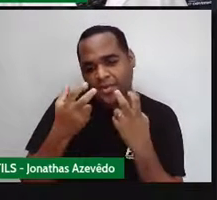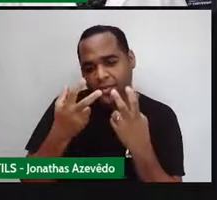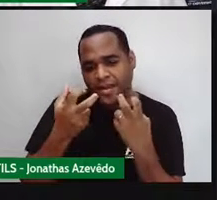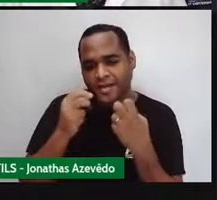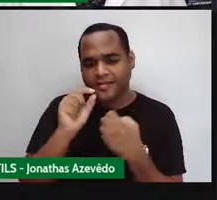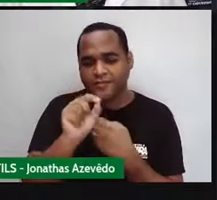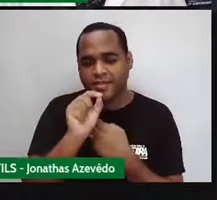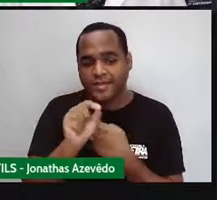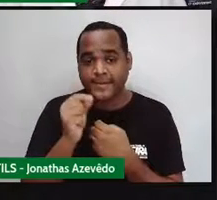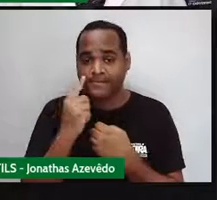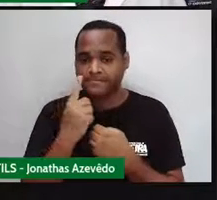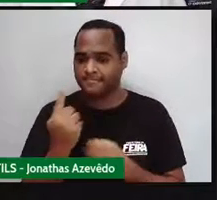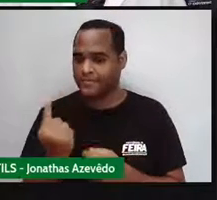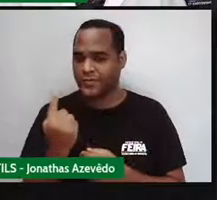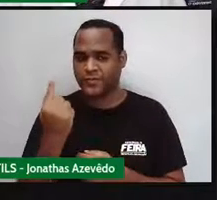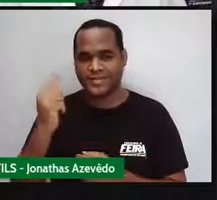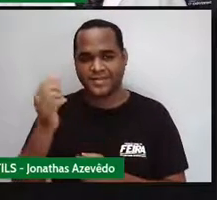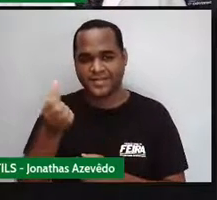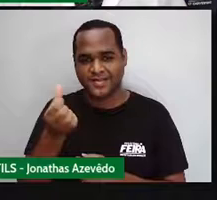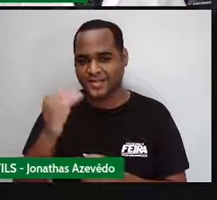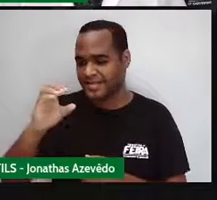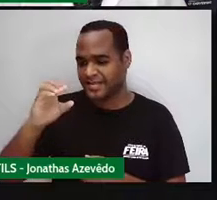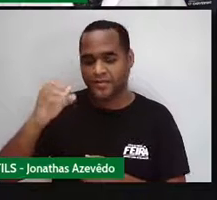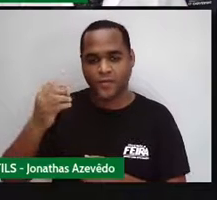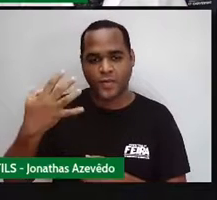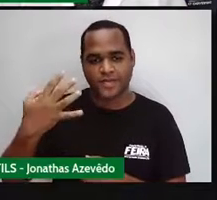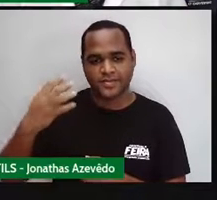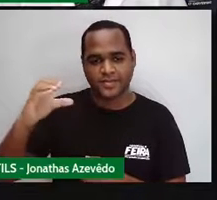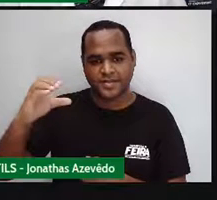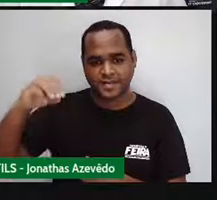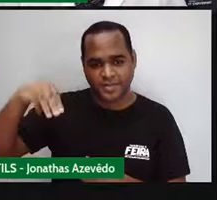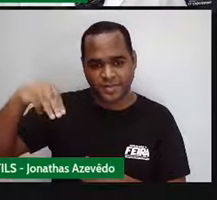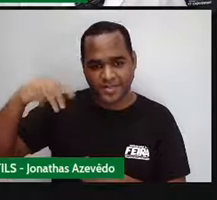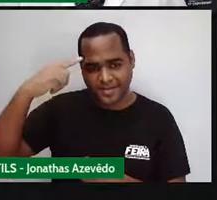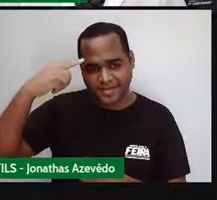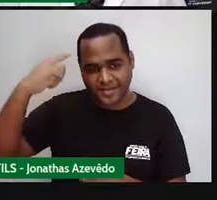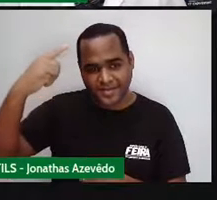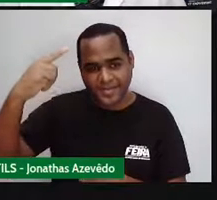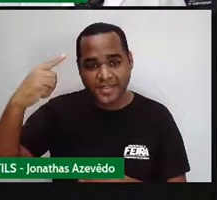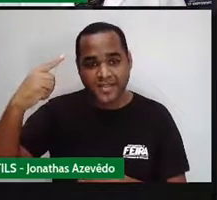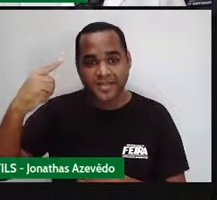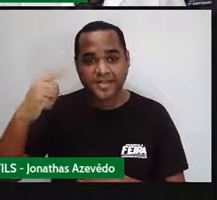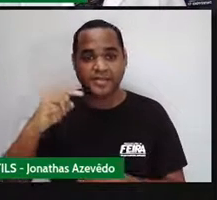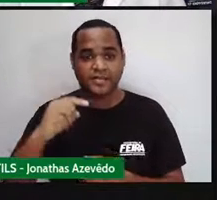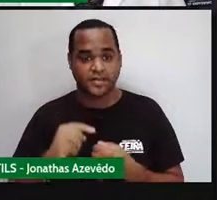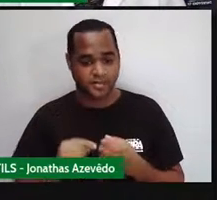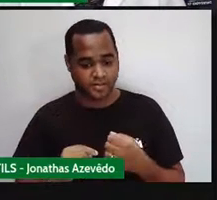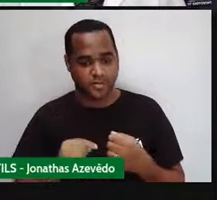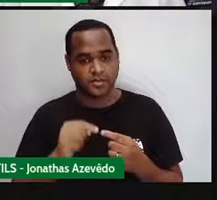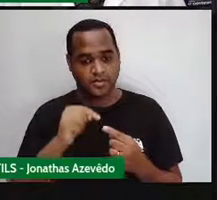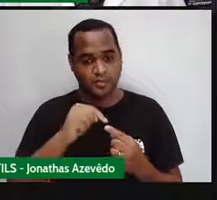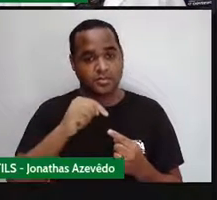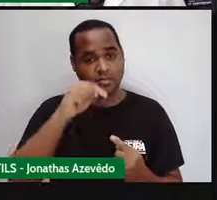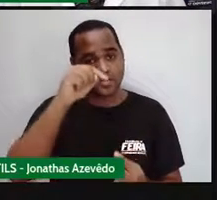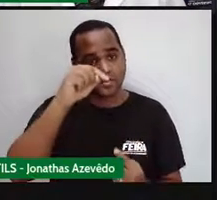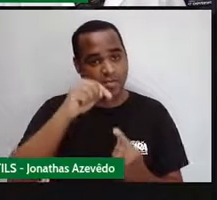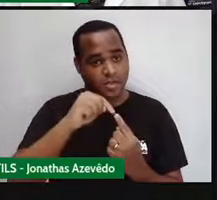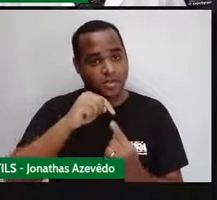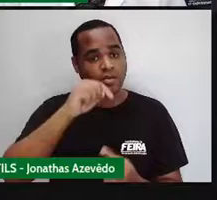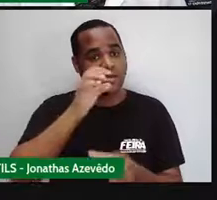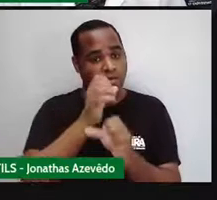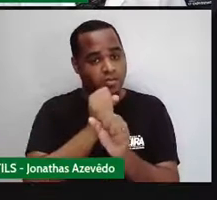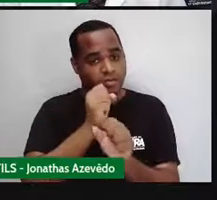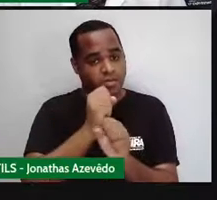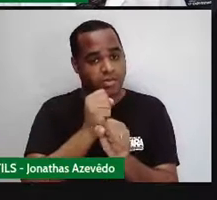essa altura do retângulo tem o mesmo tamanho dessa diagonal aqui, ó.